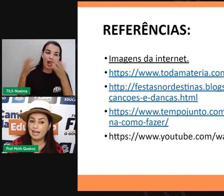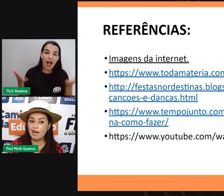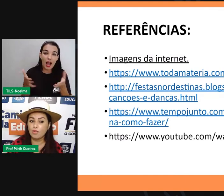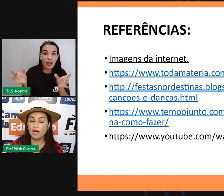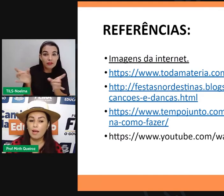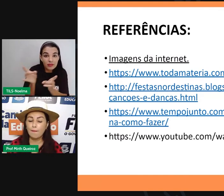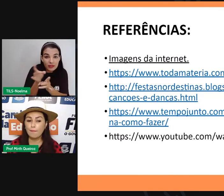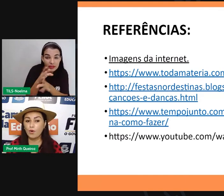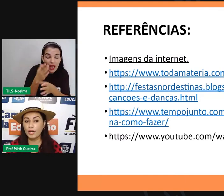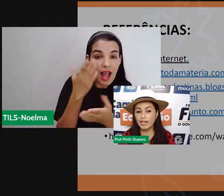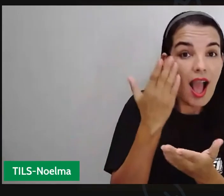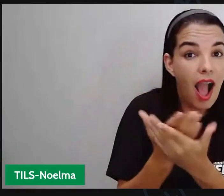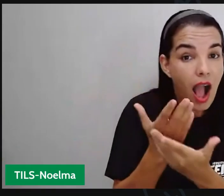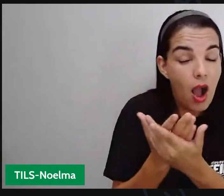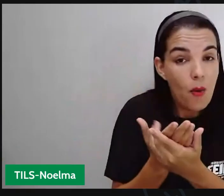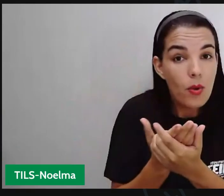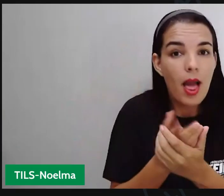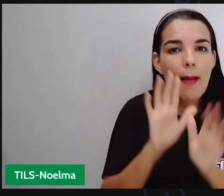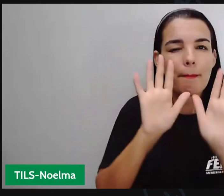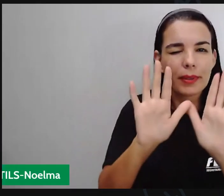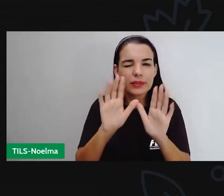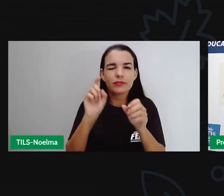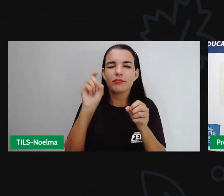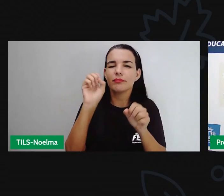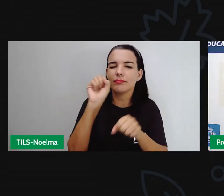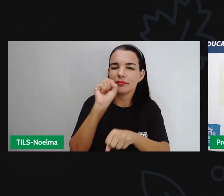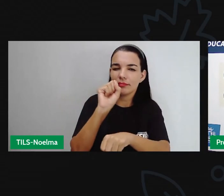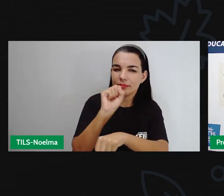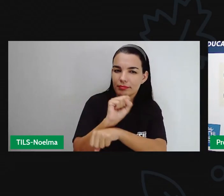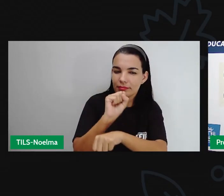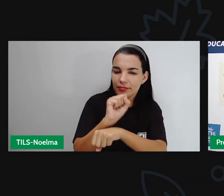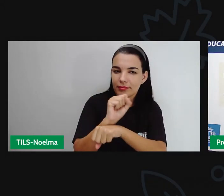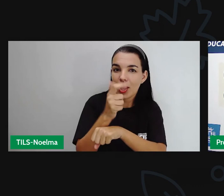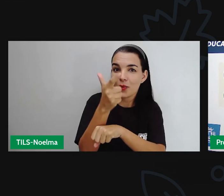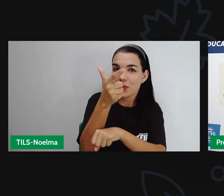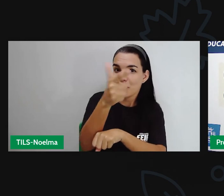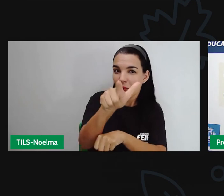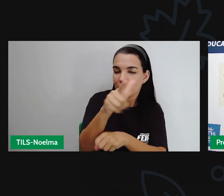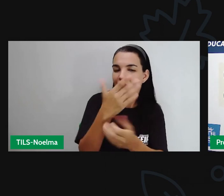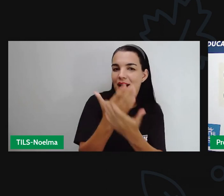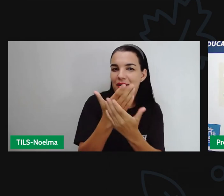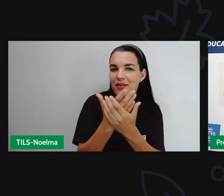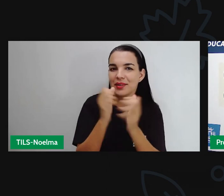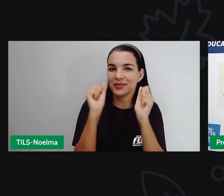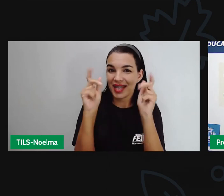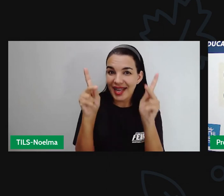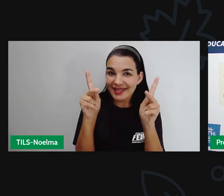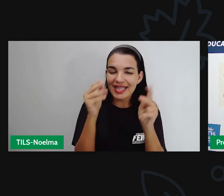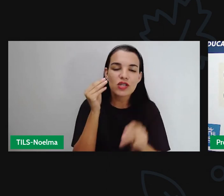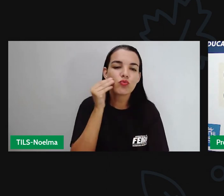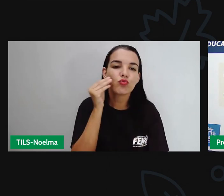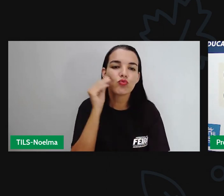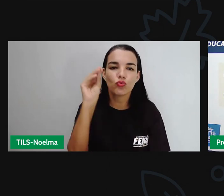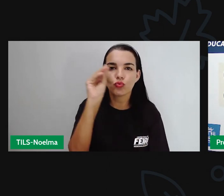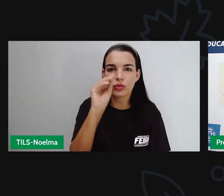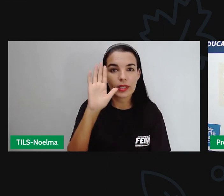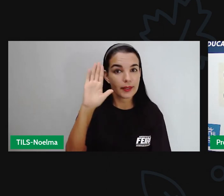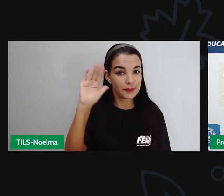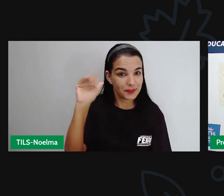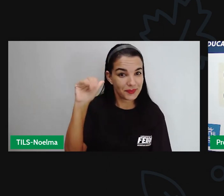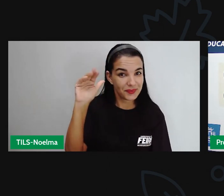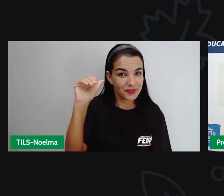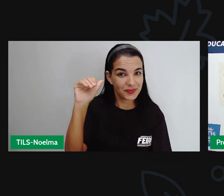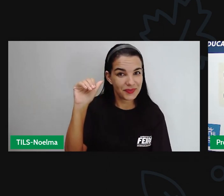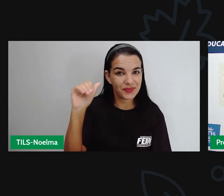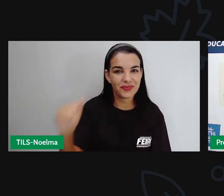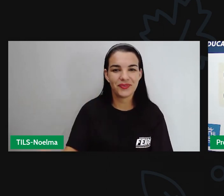é encerrar essa aula por aqui. Mas daqui a pouquinho eu venho com mais uma aula, certinho? Beijinho e até a próxima